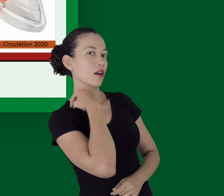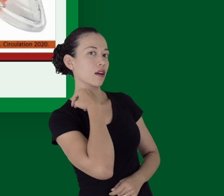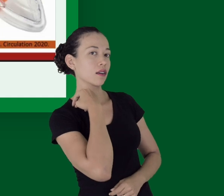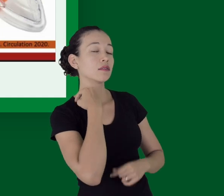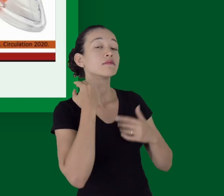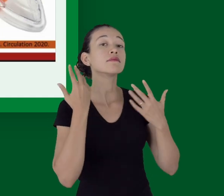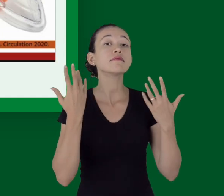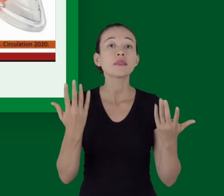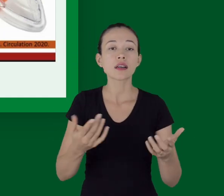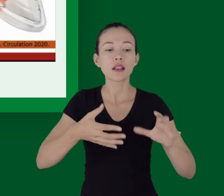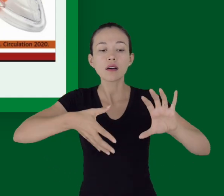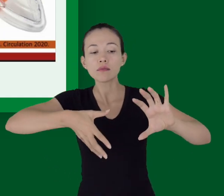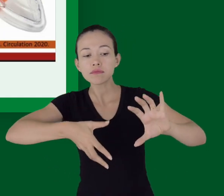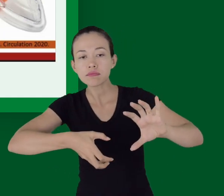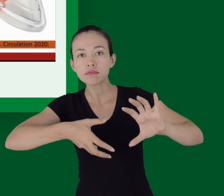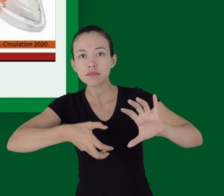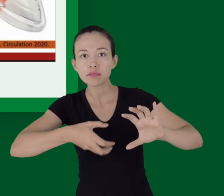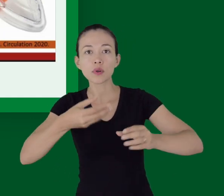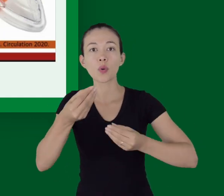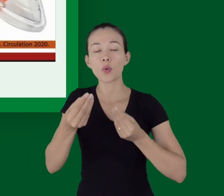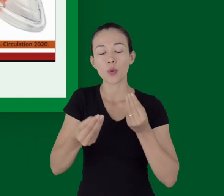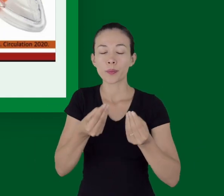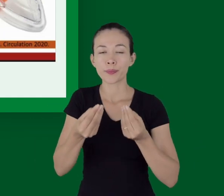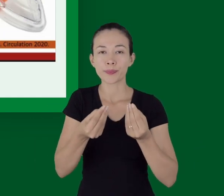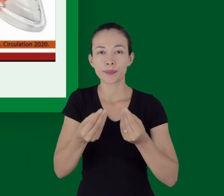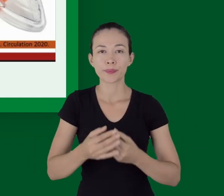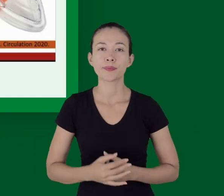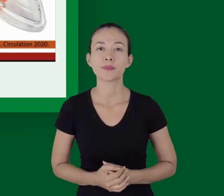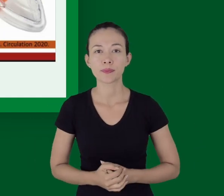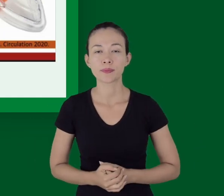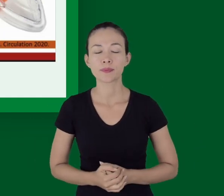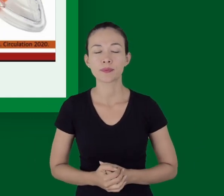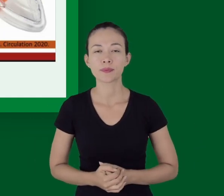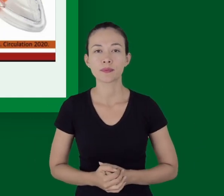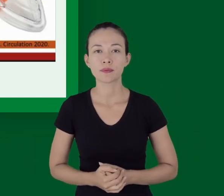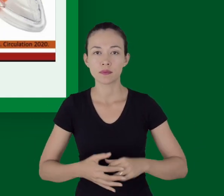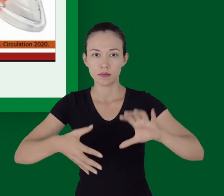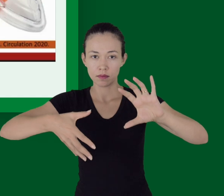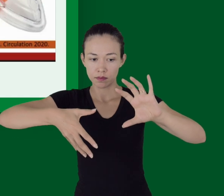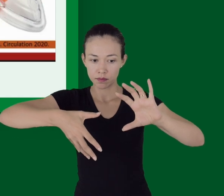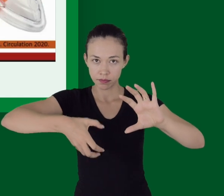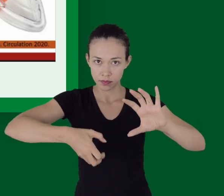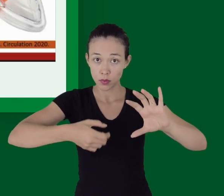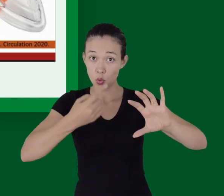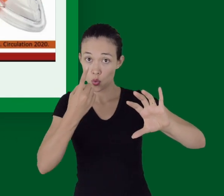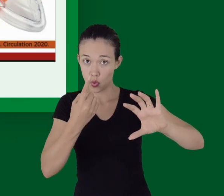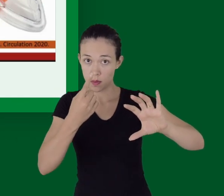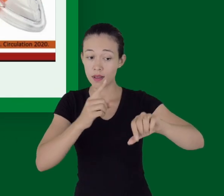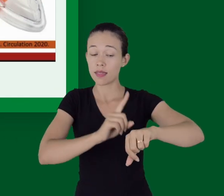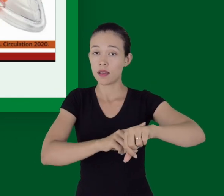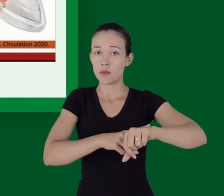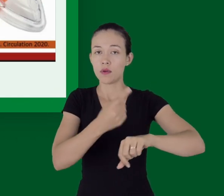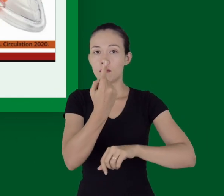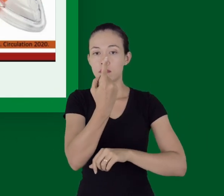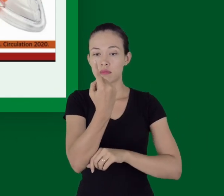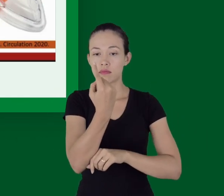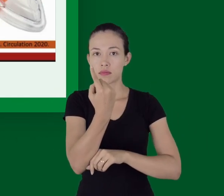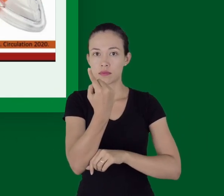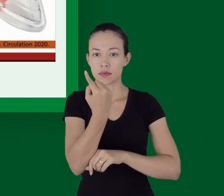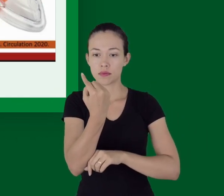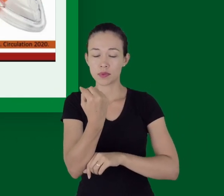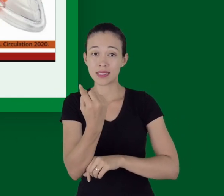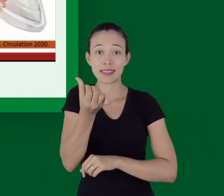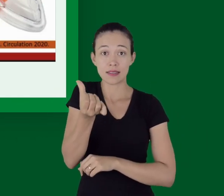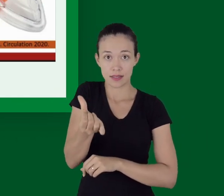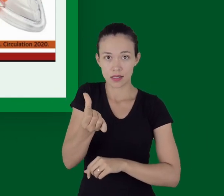dispositivos estraglógicos ou o tubo arotraqueal, a ventilação ocorre de forma assíncrona com uma ventilação